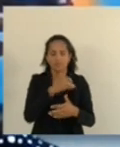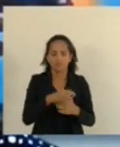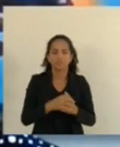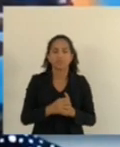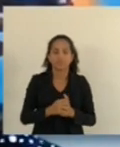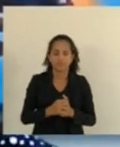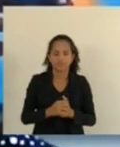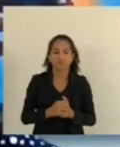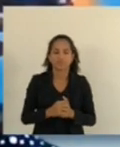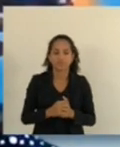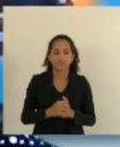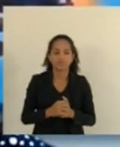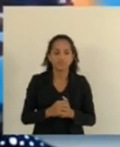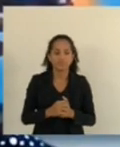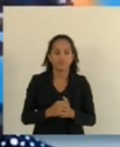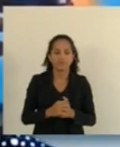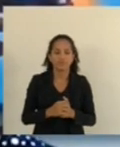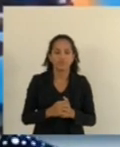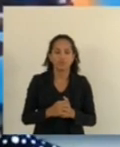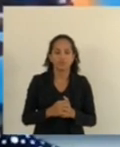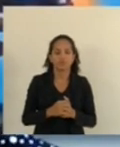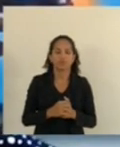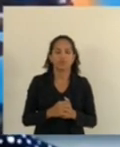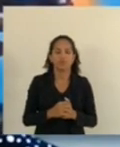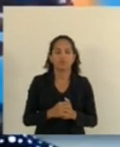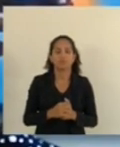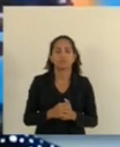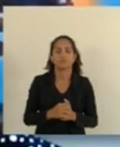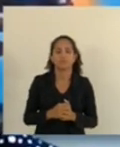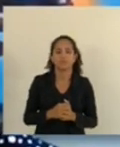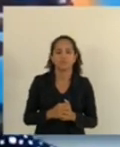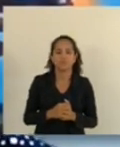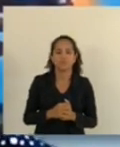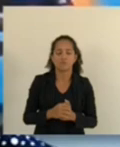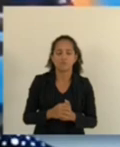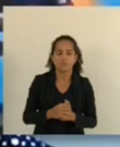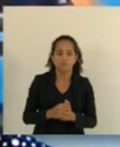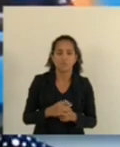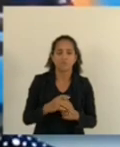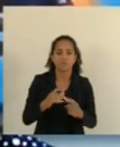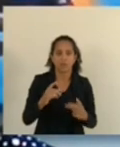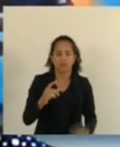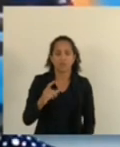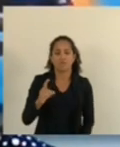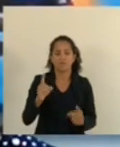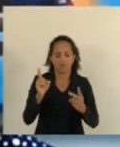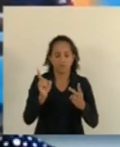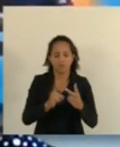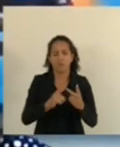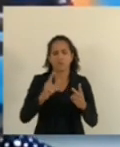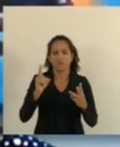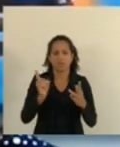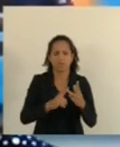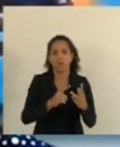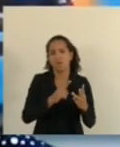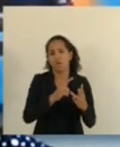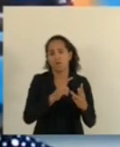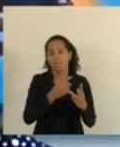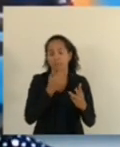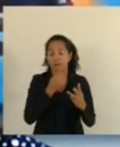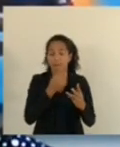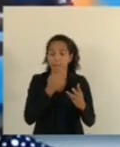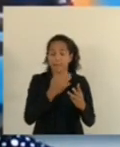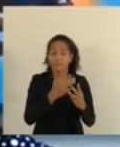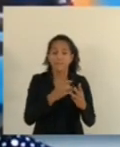ali no próprio local do episódio. E também teve mais duas vítimas do sexo masculino e uma